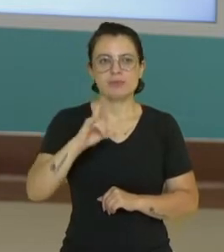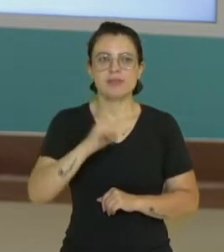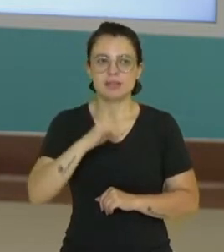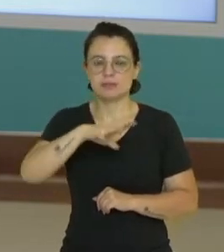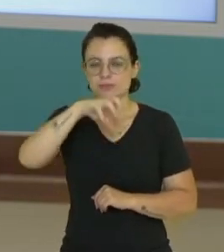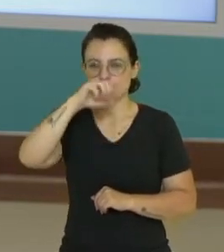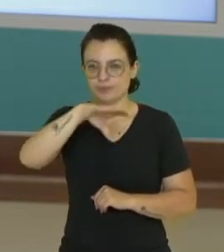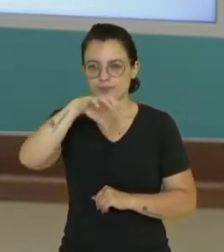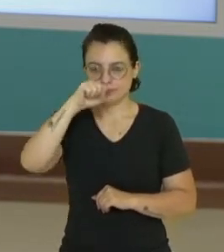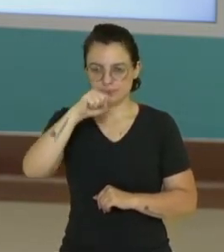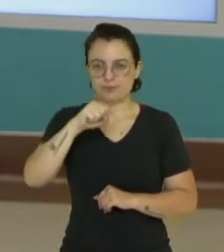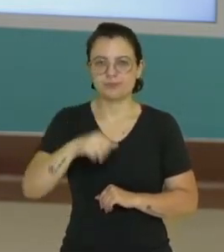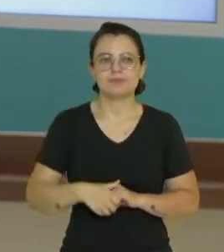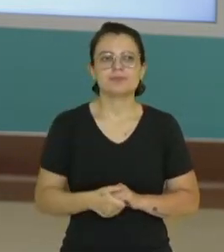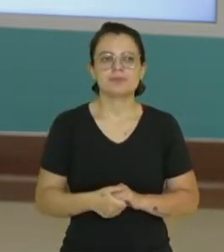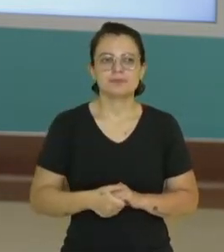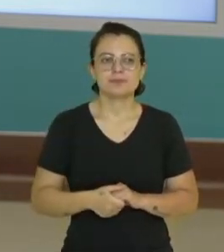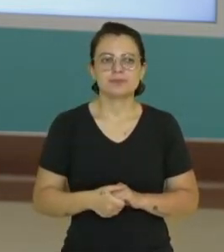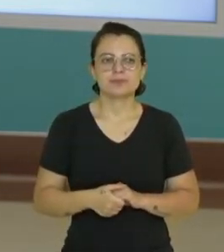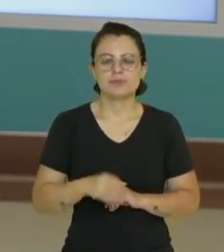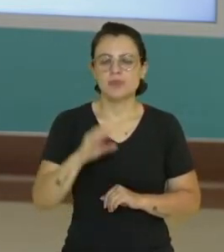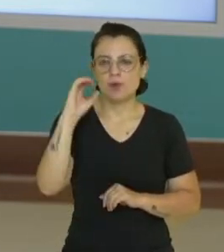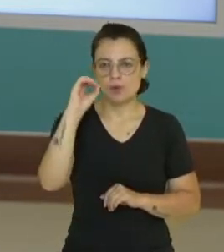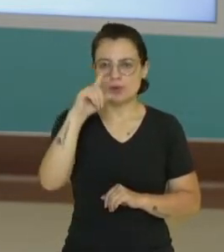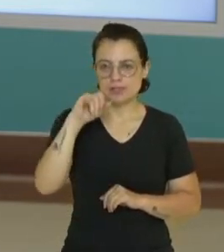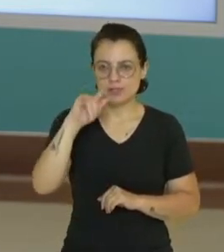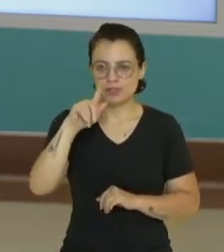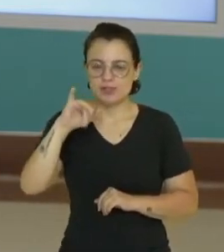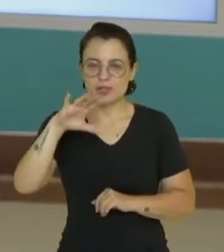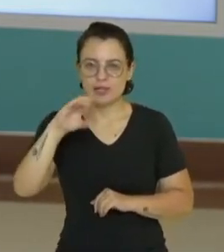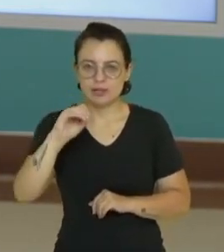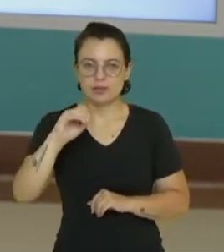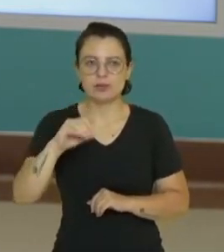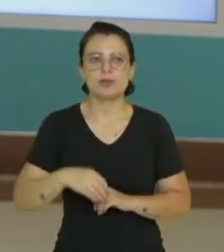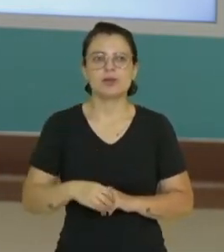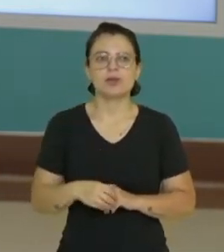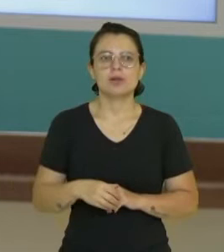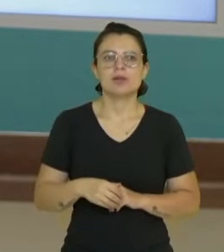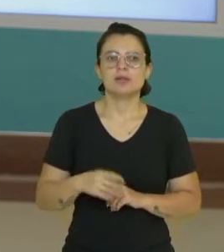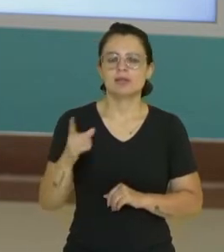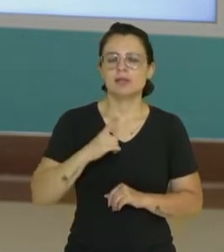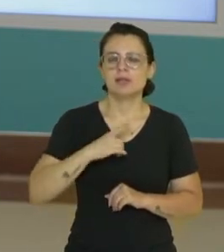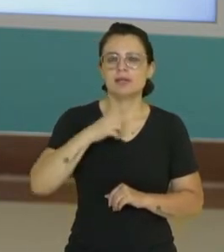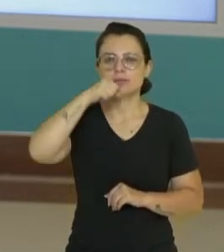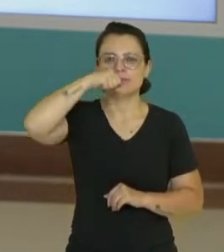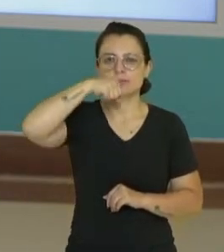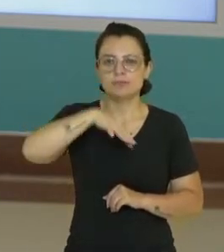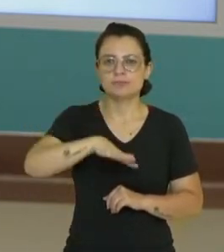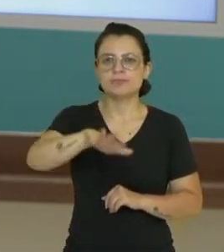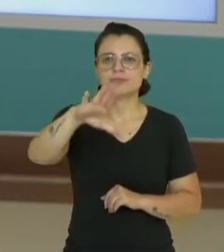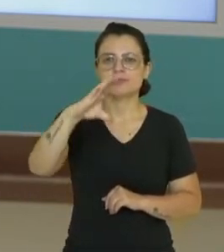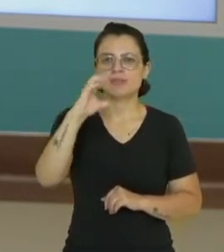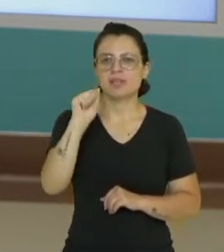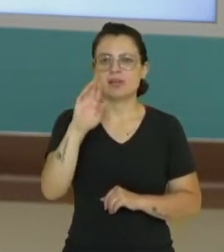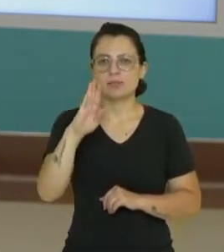oxigênio, que nós inspiramos. O gás carbônico, que nós